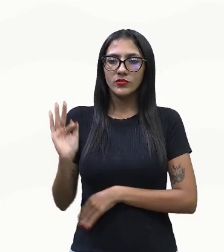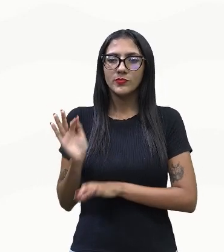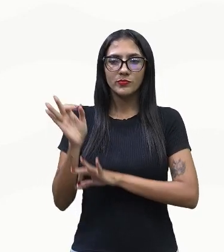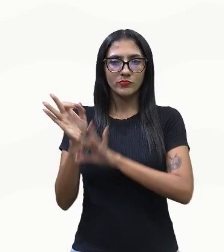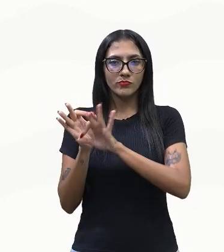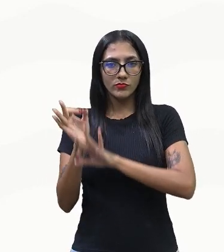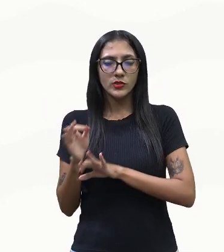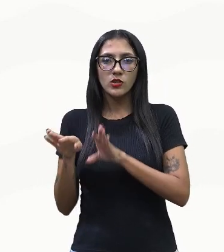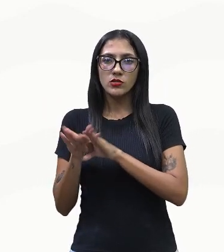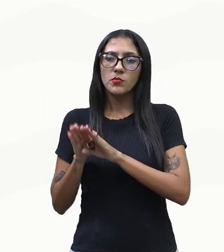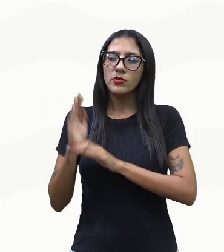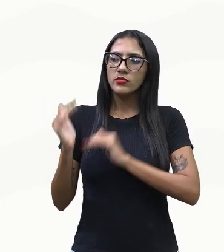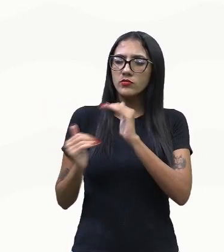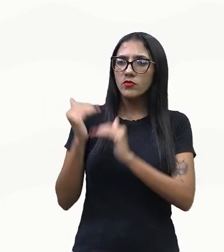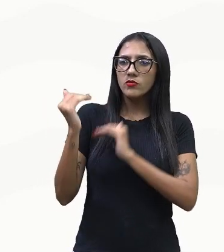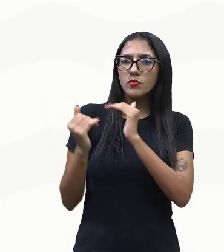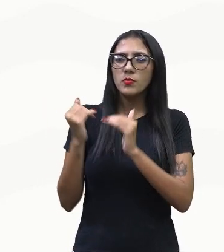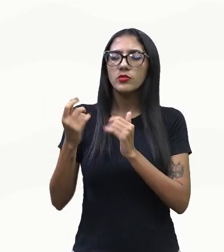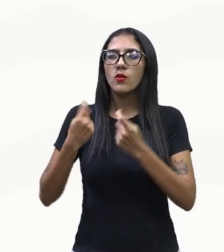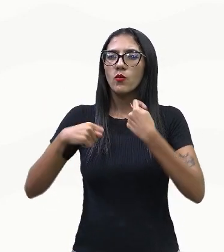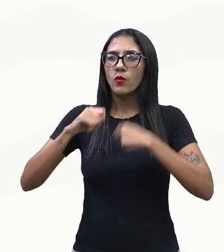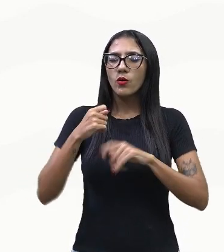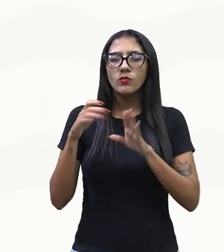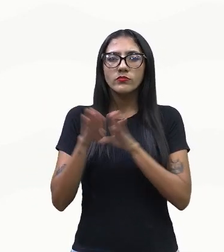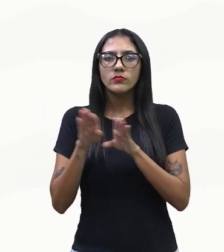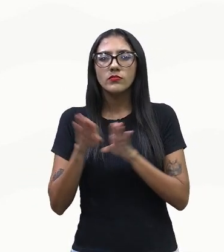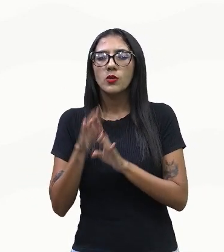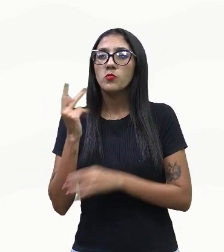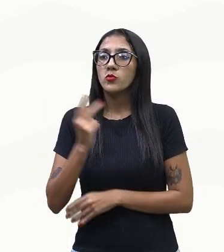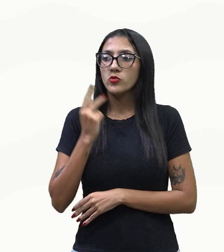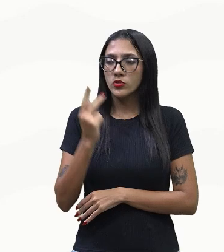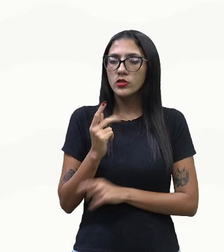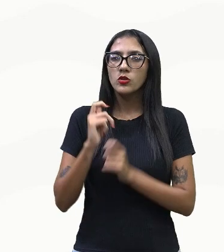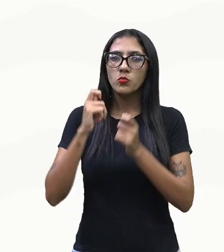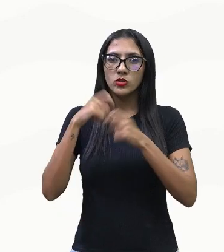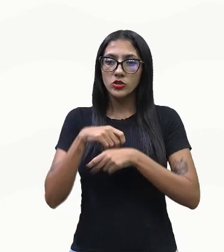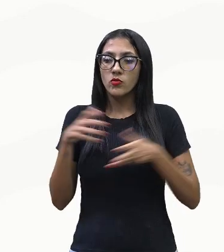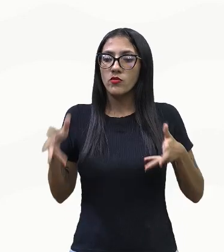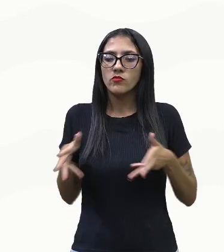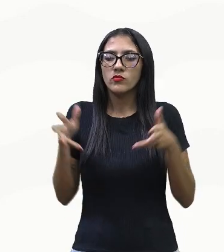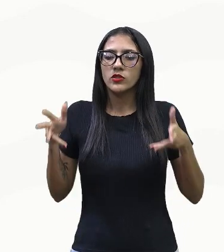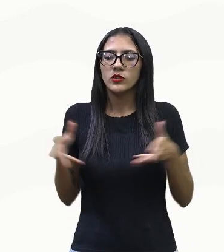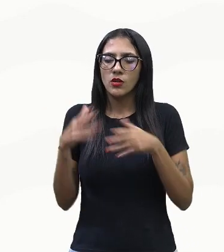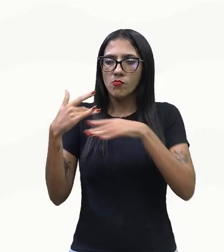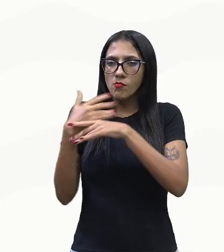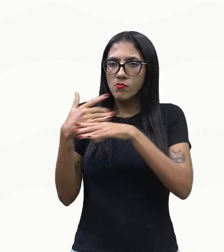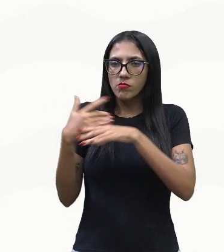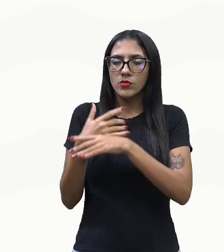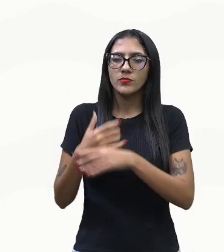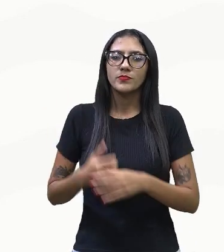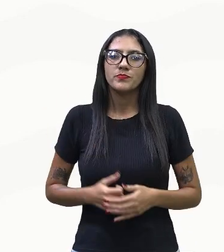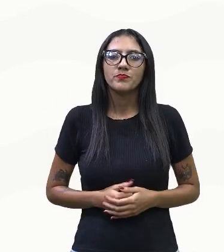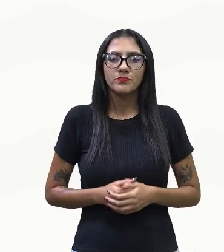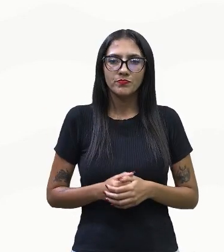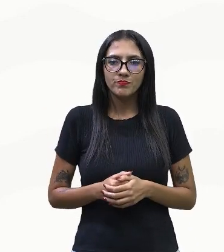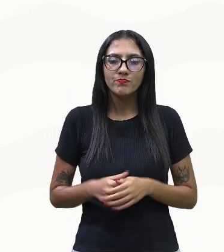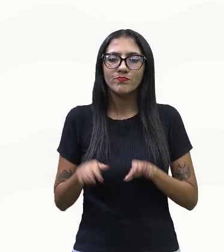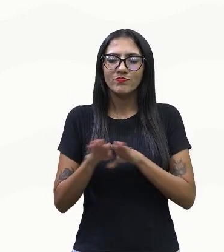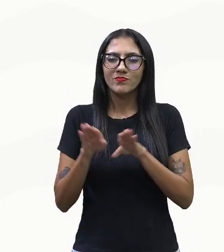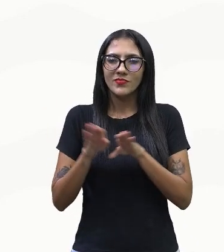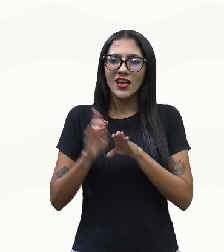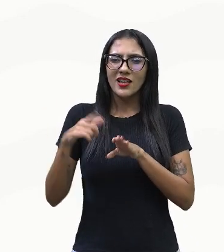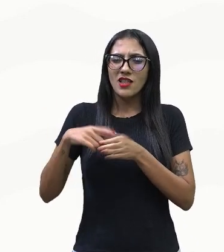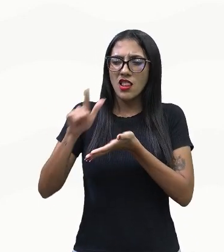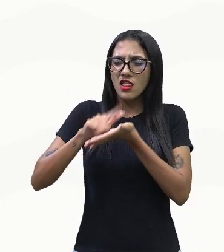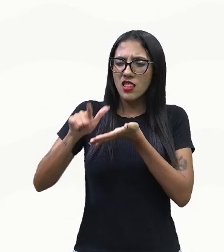economicamente, politicamente, até mesmo levar a expansão urbana para essa região. E quando a gente fala de desmatamento, vocês